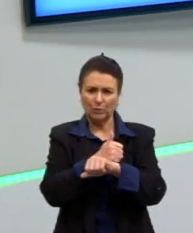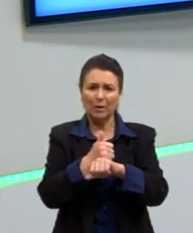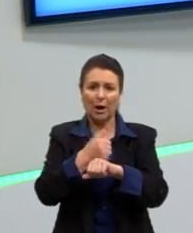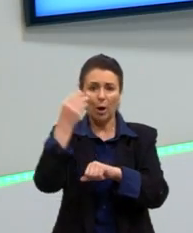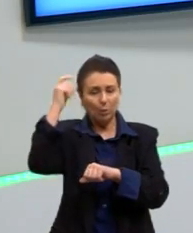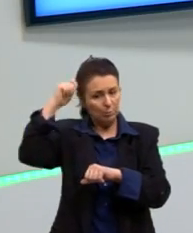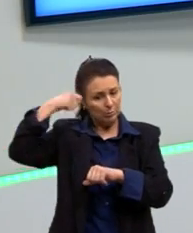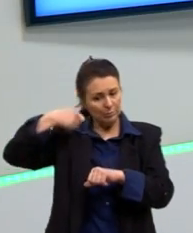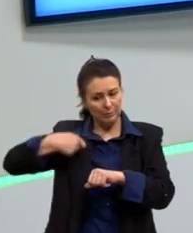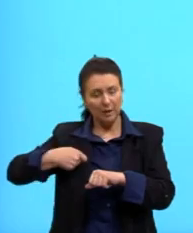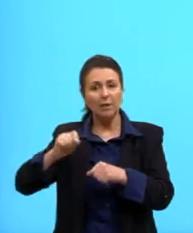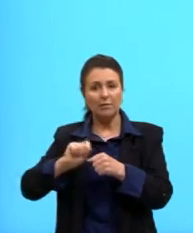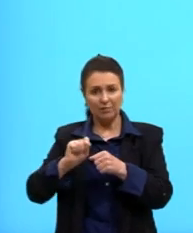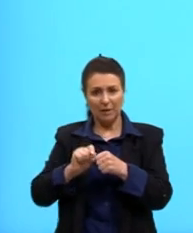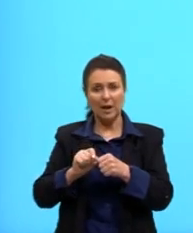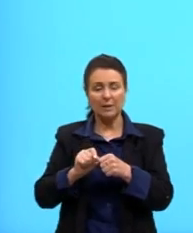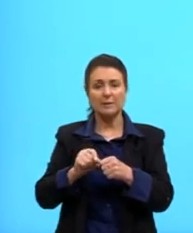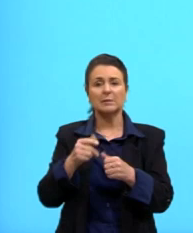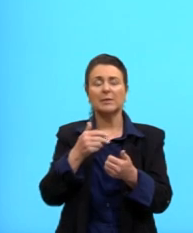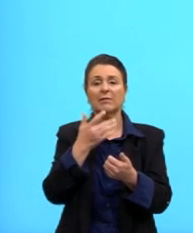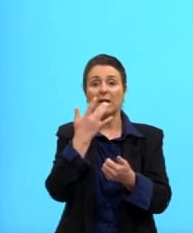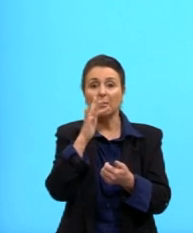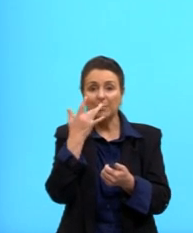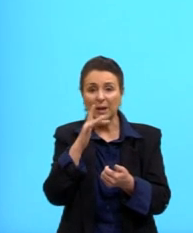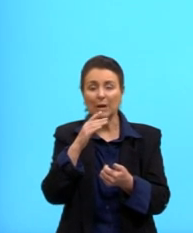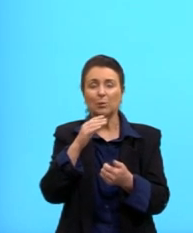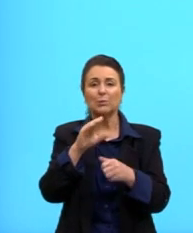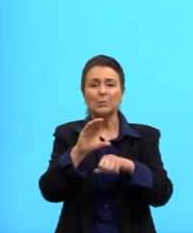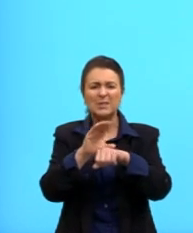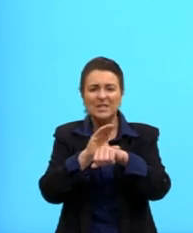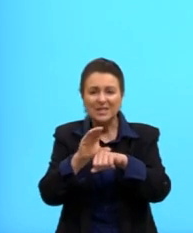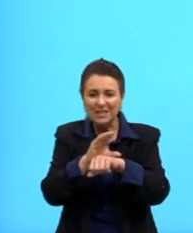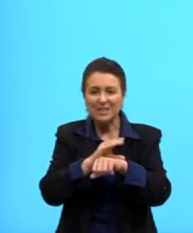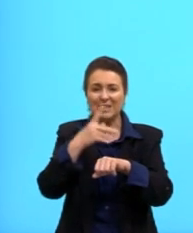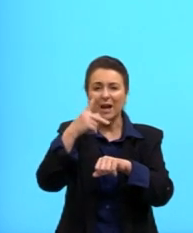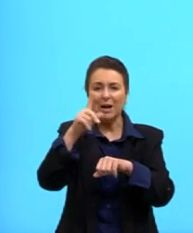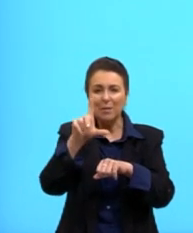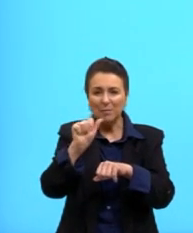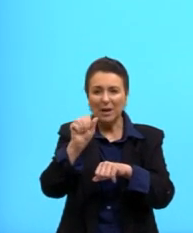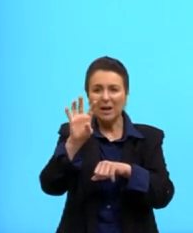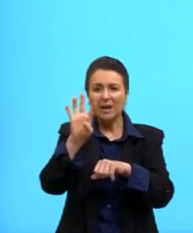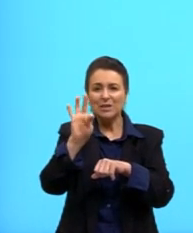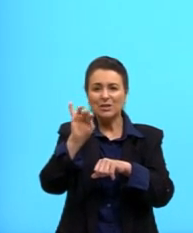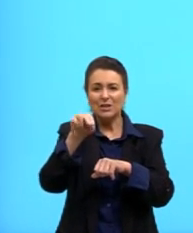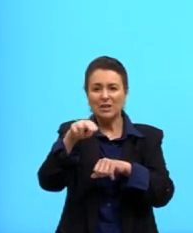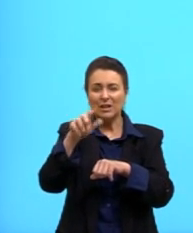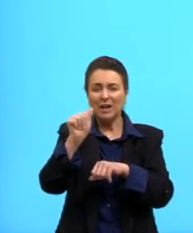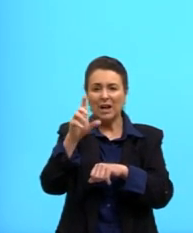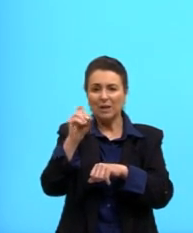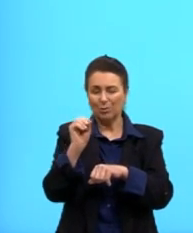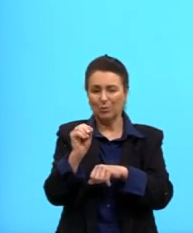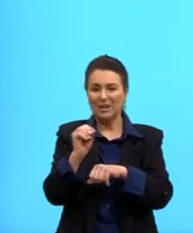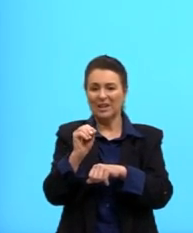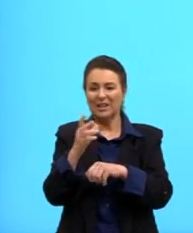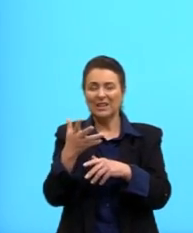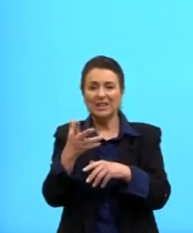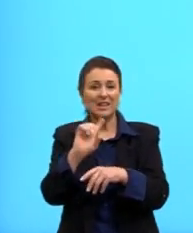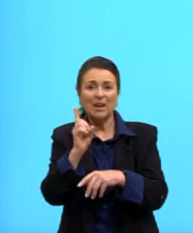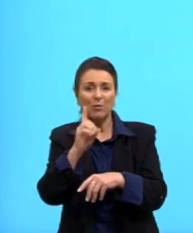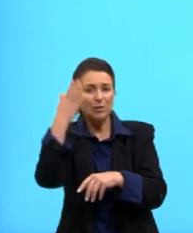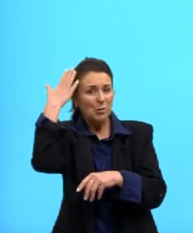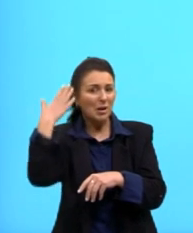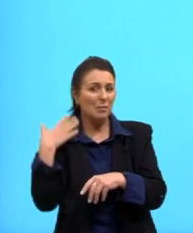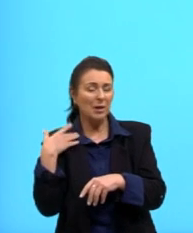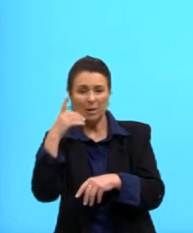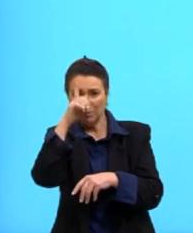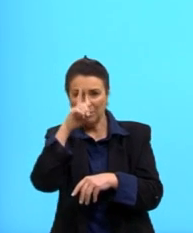tom esbranjado ou até platinado, cinza? Retirar aquele amarelado, que não é o desejado, muitas vezes, né? Para quem